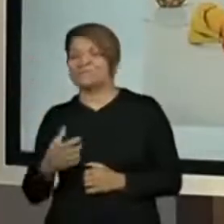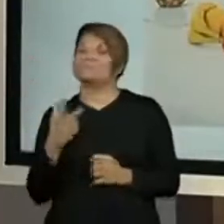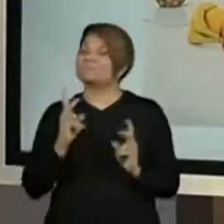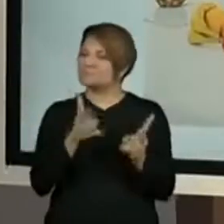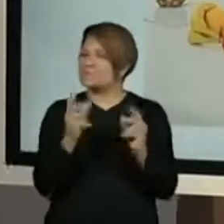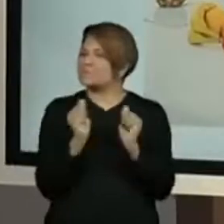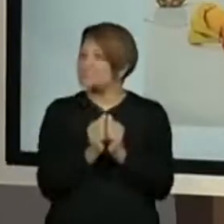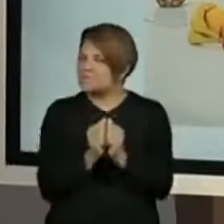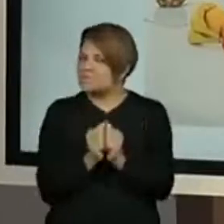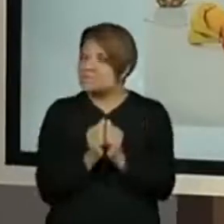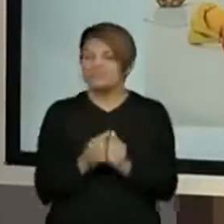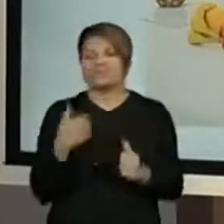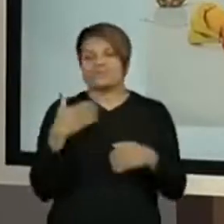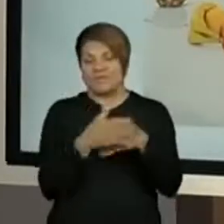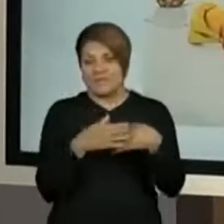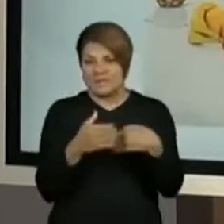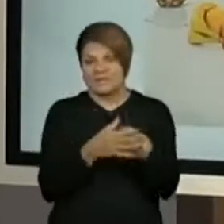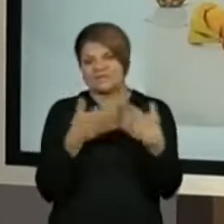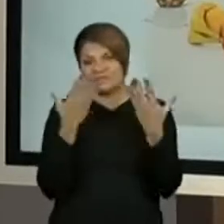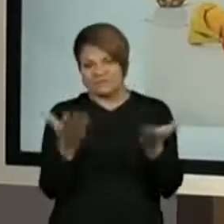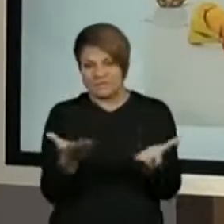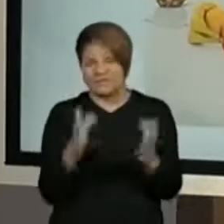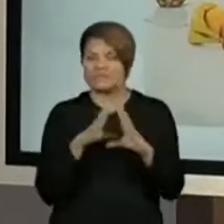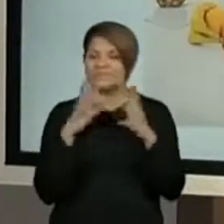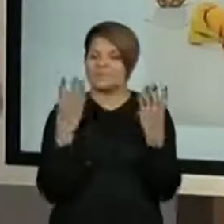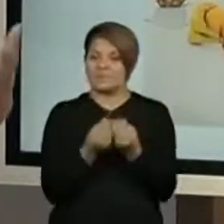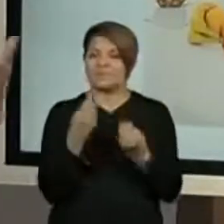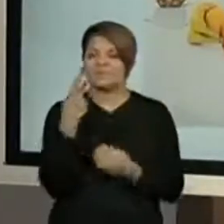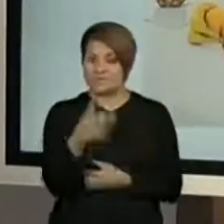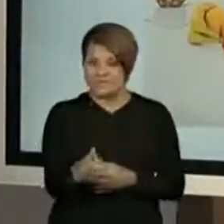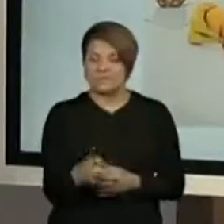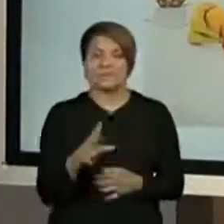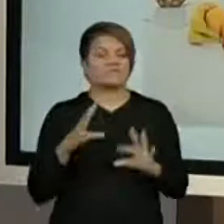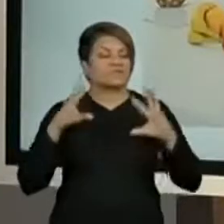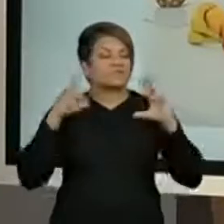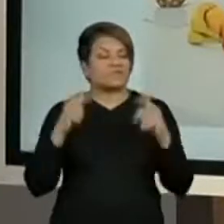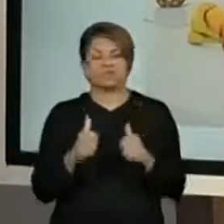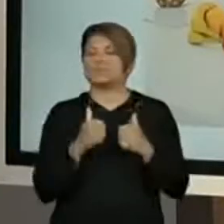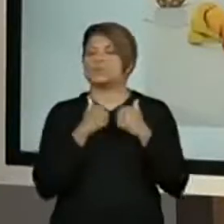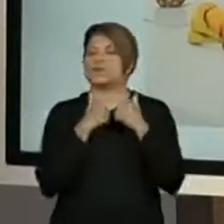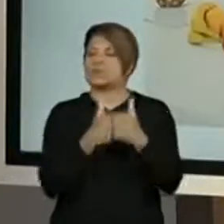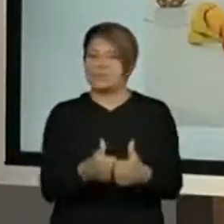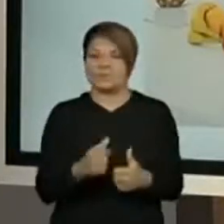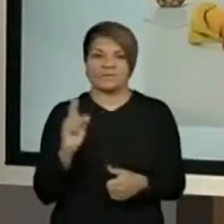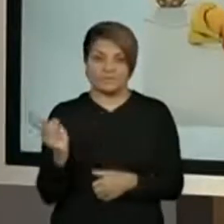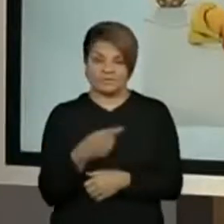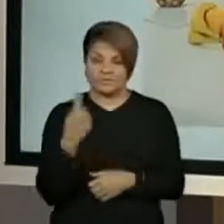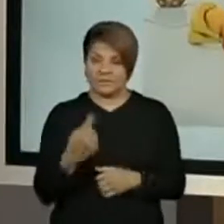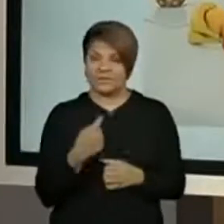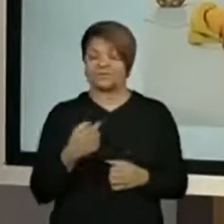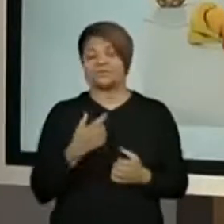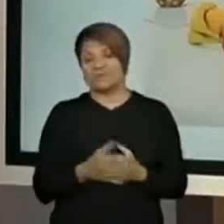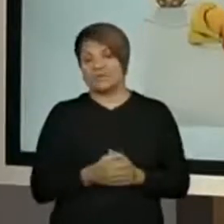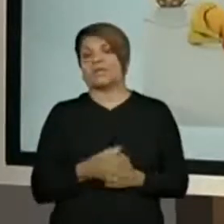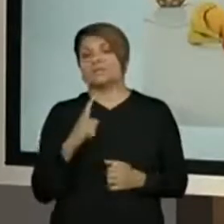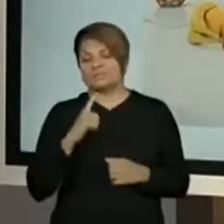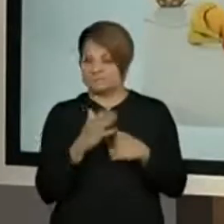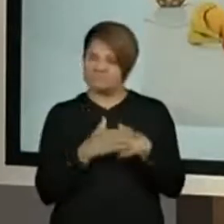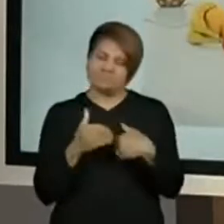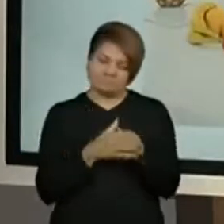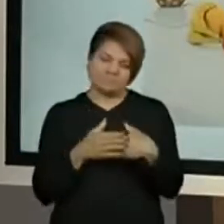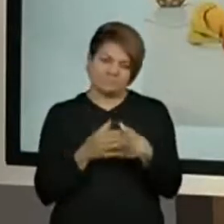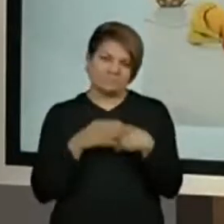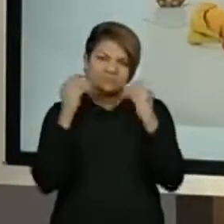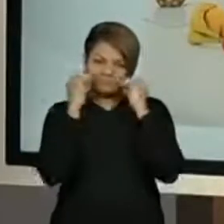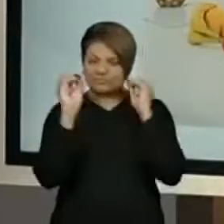ao carinho de vocês, dos familiares de vocês e de todo mundo que está acompanhando a gente. A gente recebe o carinho de vocês aqui, tá bom?